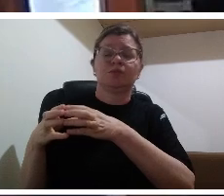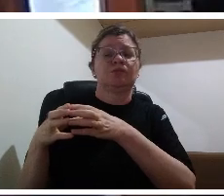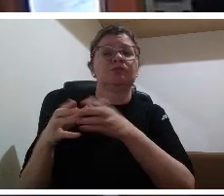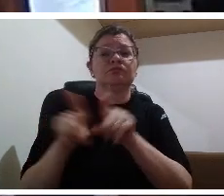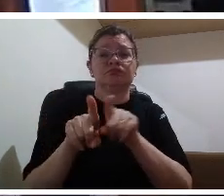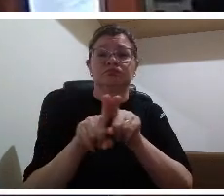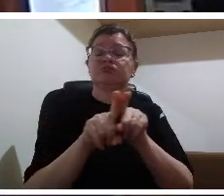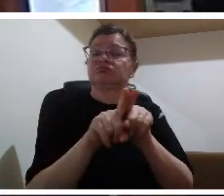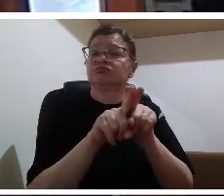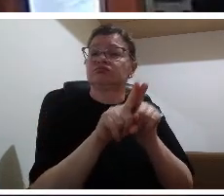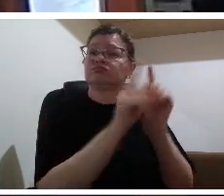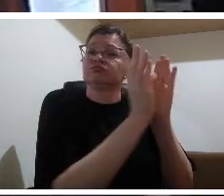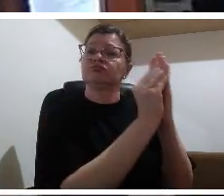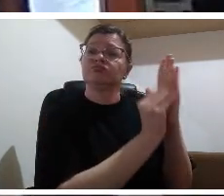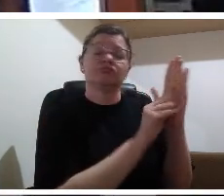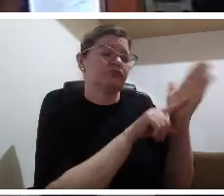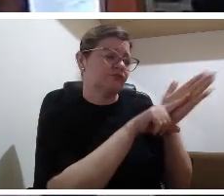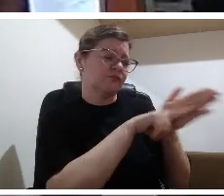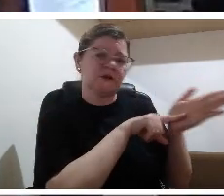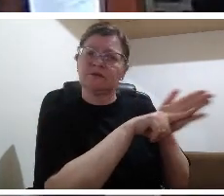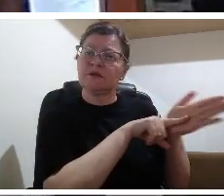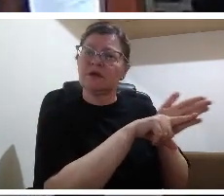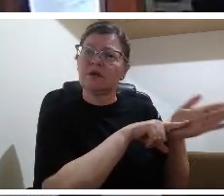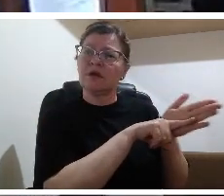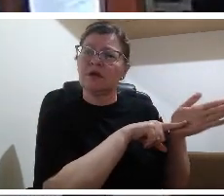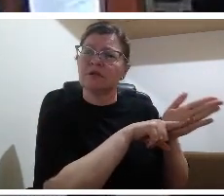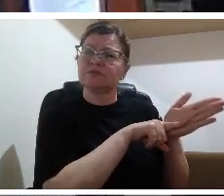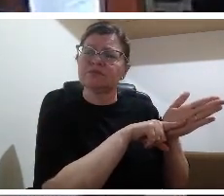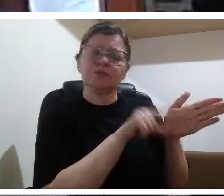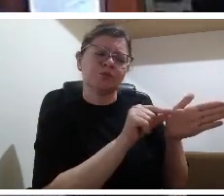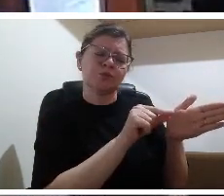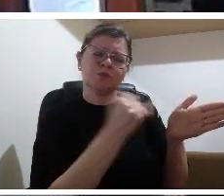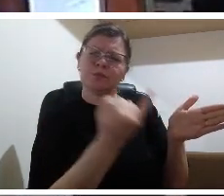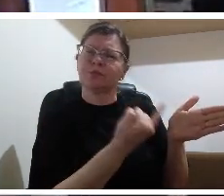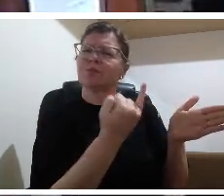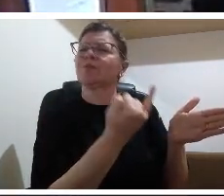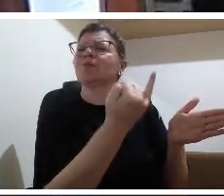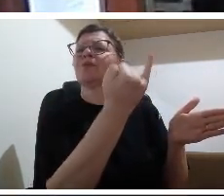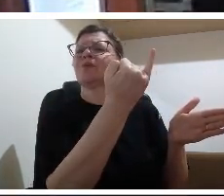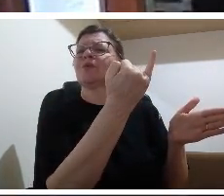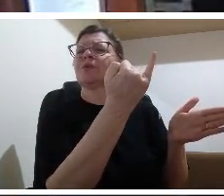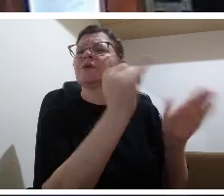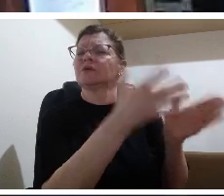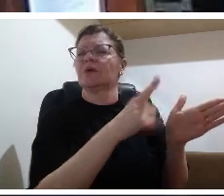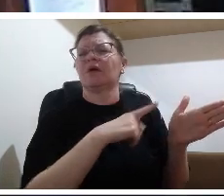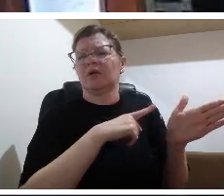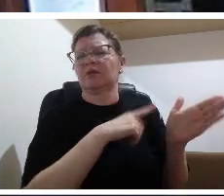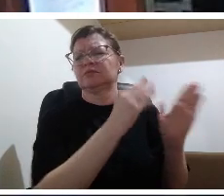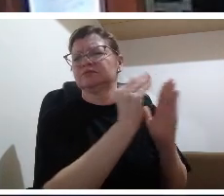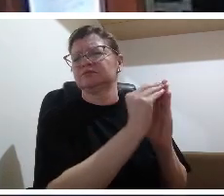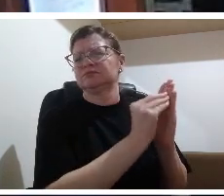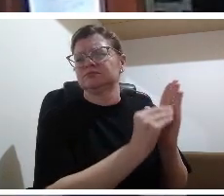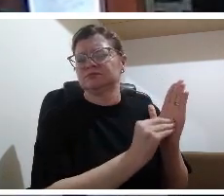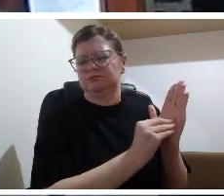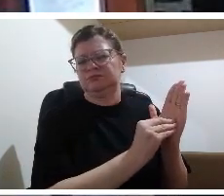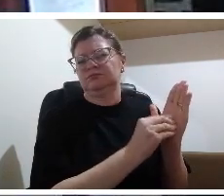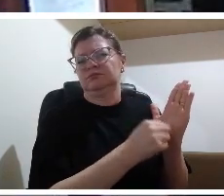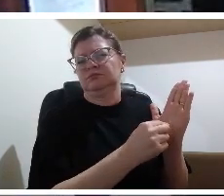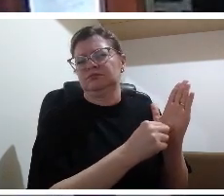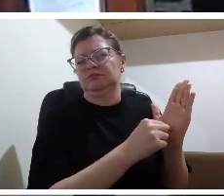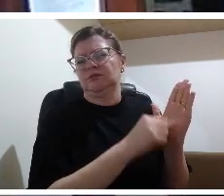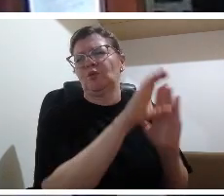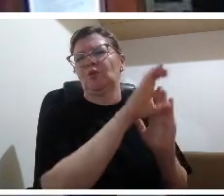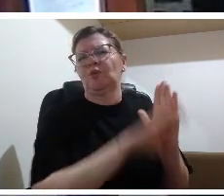no referencial por exemplo curricular do paraná tanto para educação infantil quanto para educação fundamental a